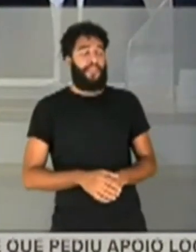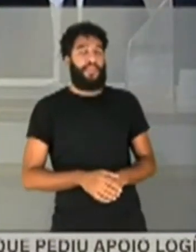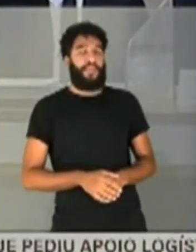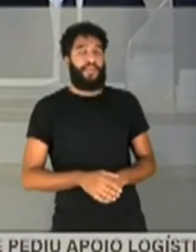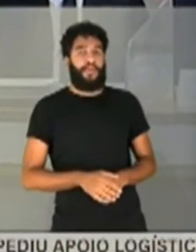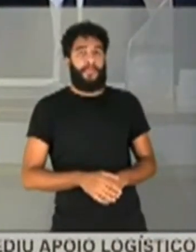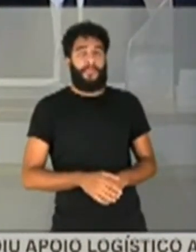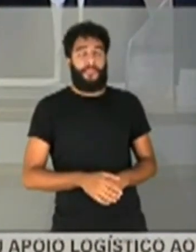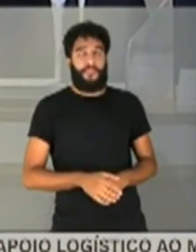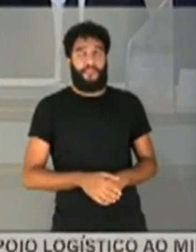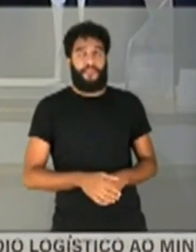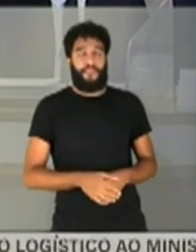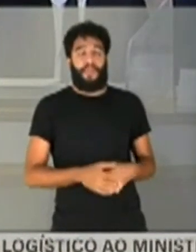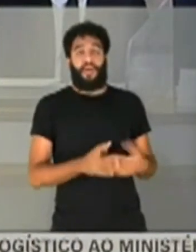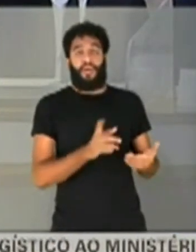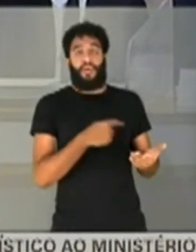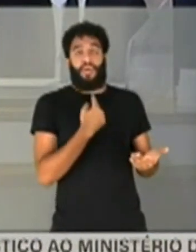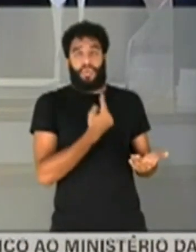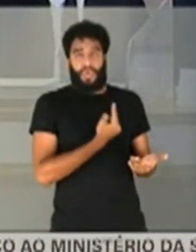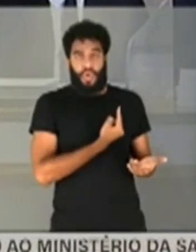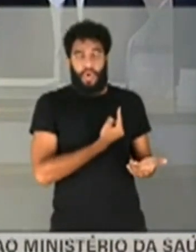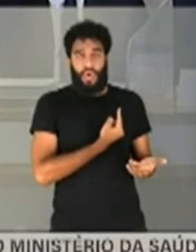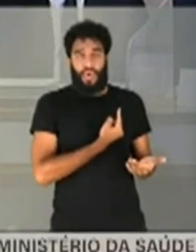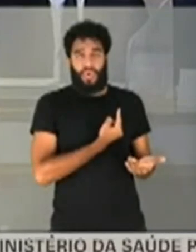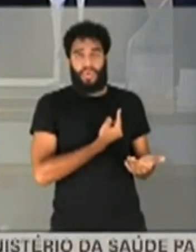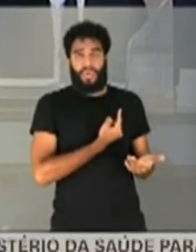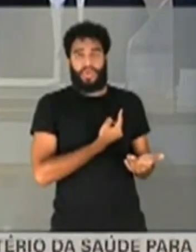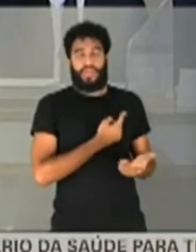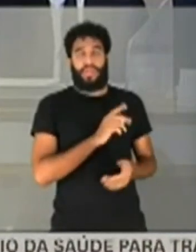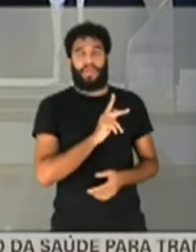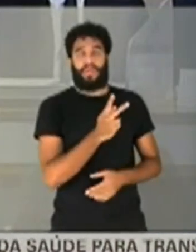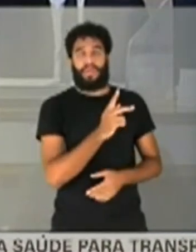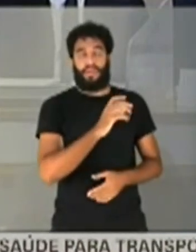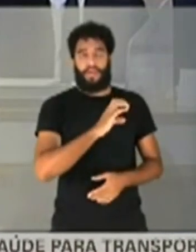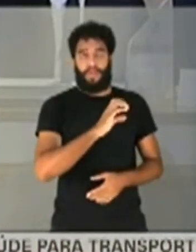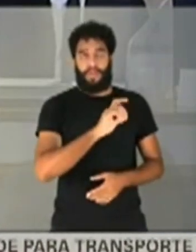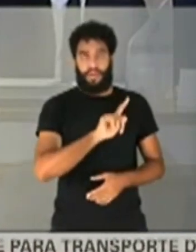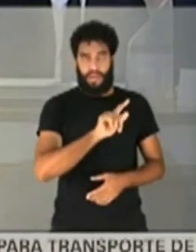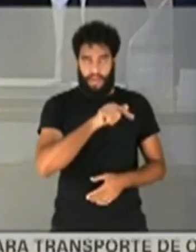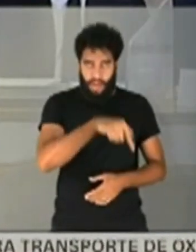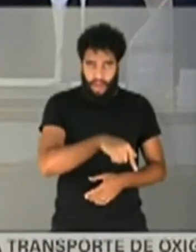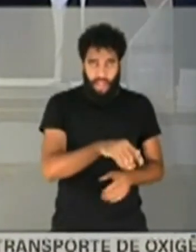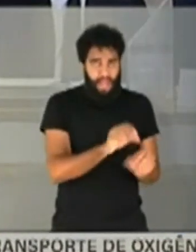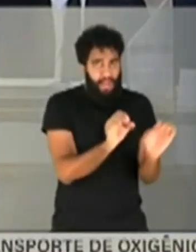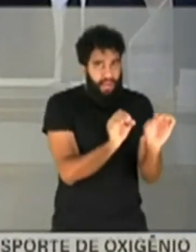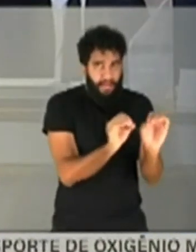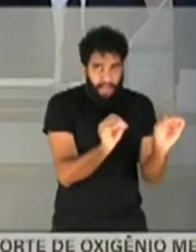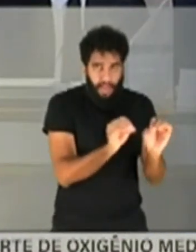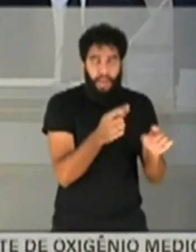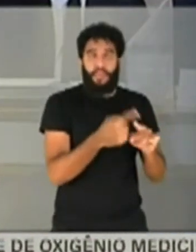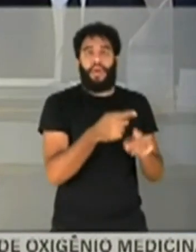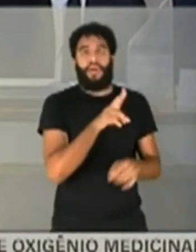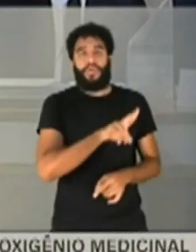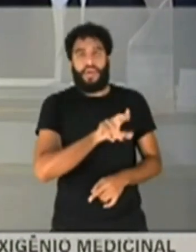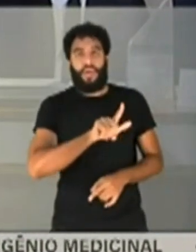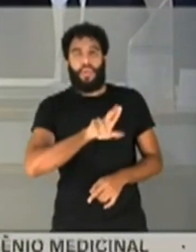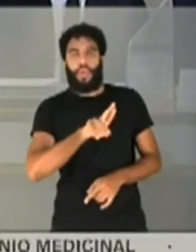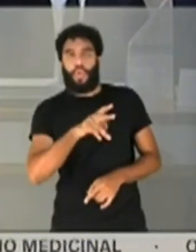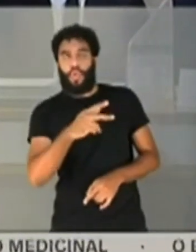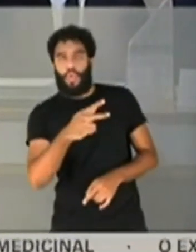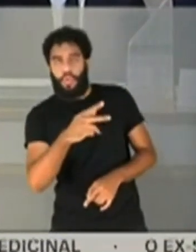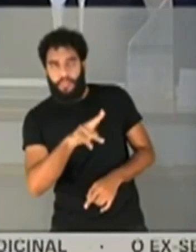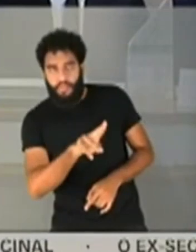Ela, nós estávamos com o estoque zerado de hidroxicloroquina, que é utilizado para lupos, artrite,